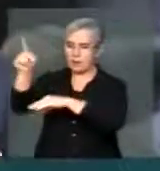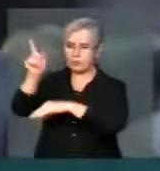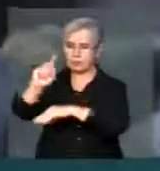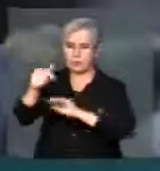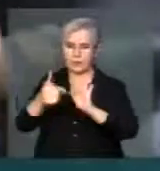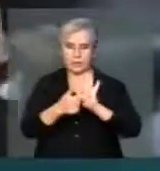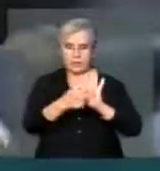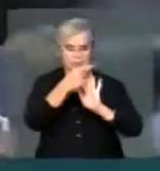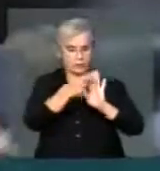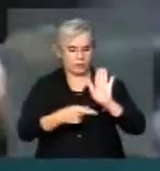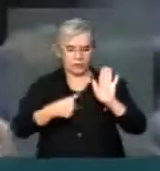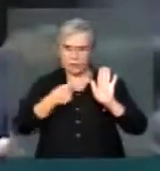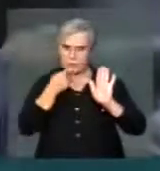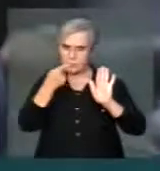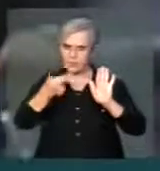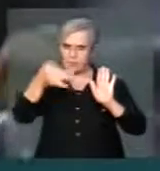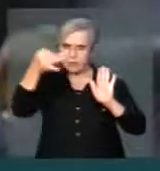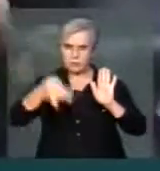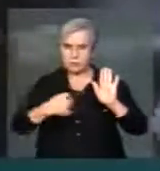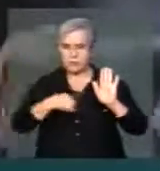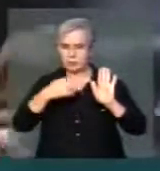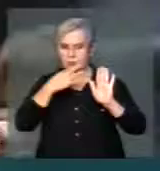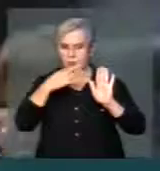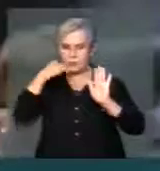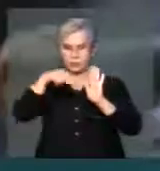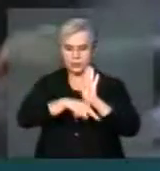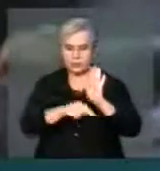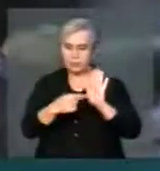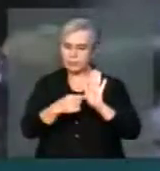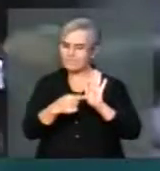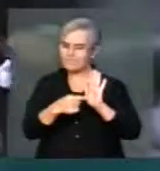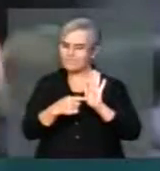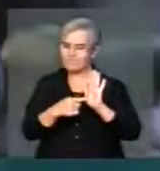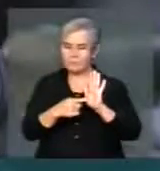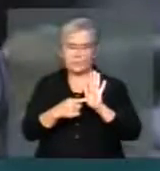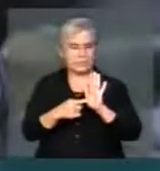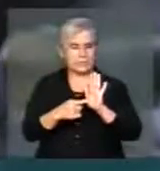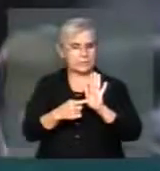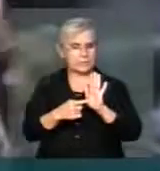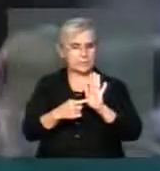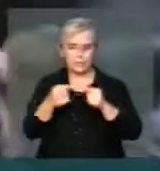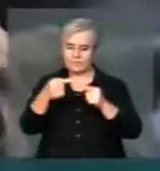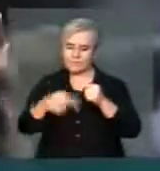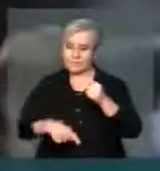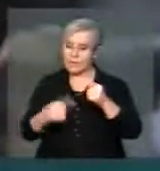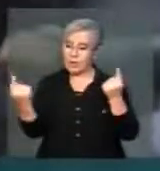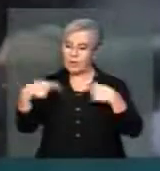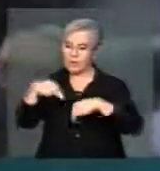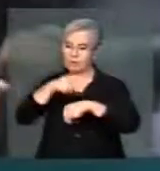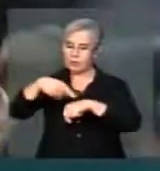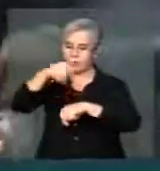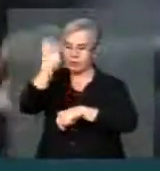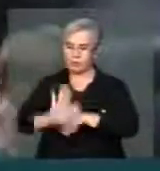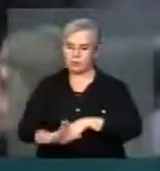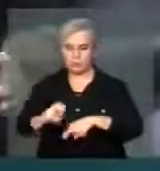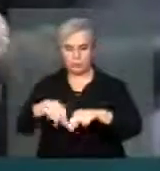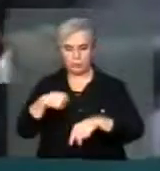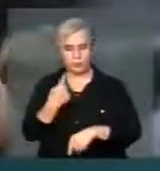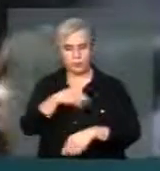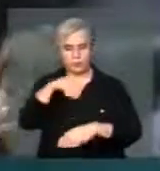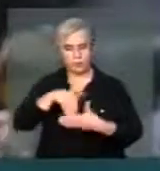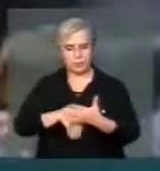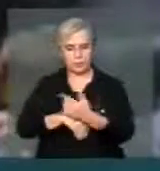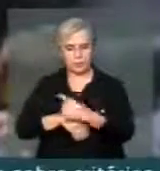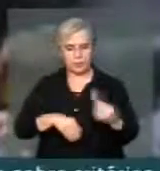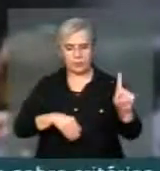afirmo, com a autoridade que tenho, é entreguista, é desnacionalista, é antinacional. E por isso nós votamos